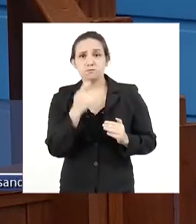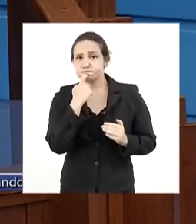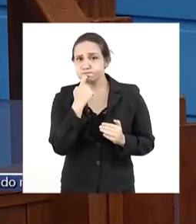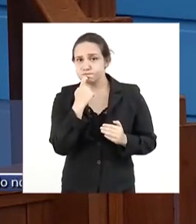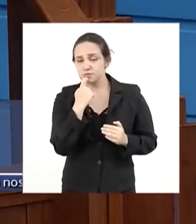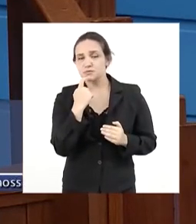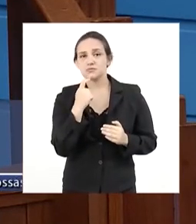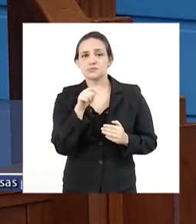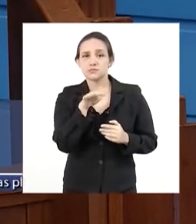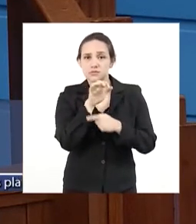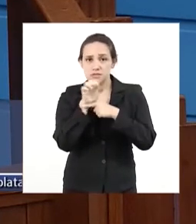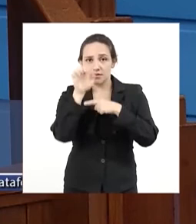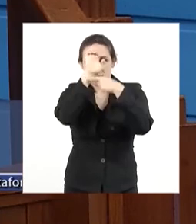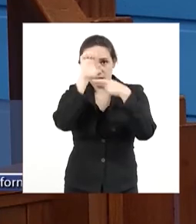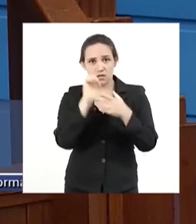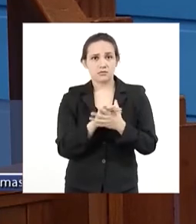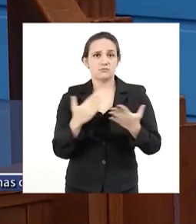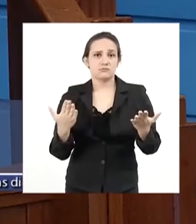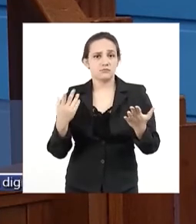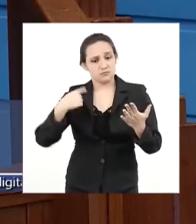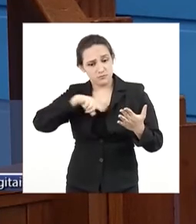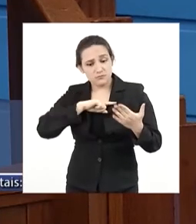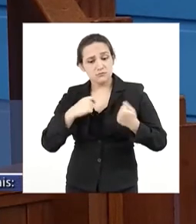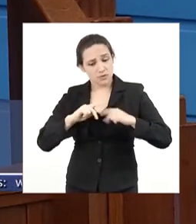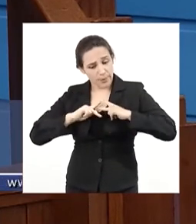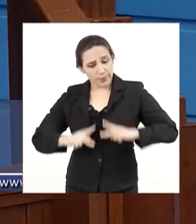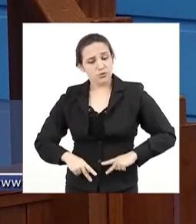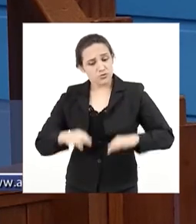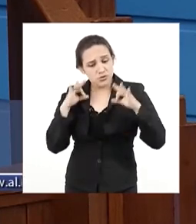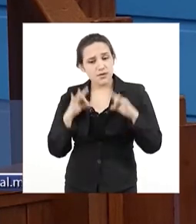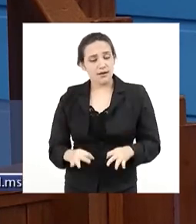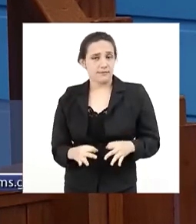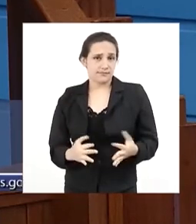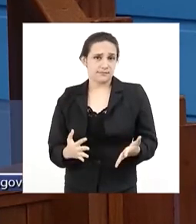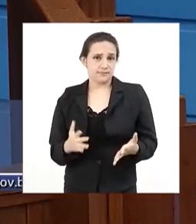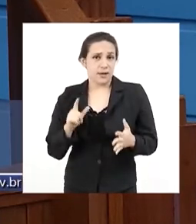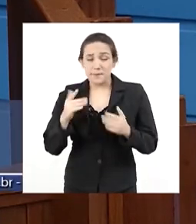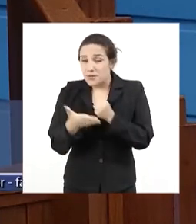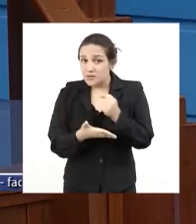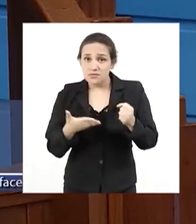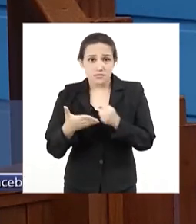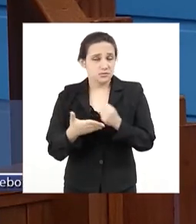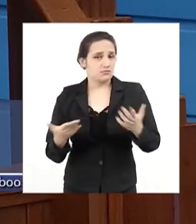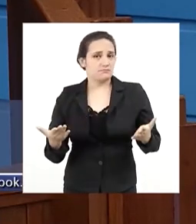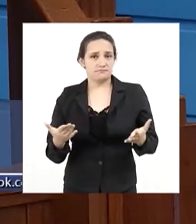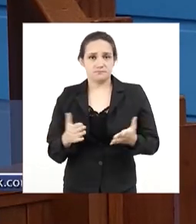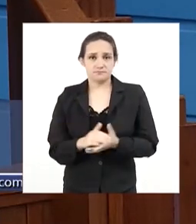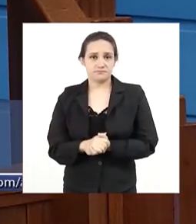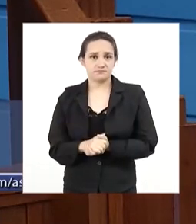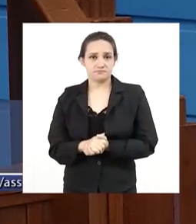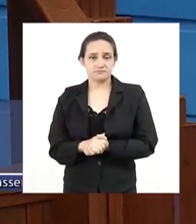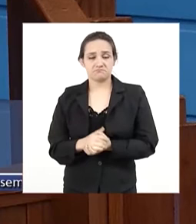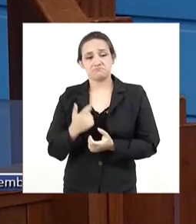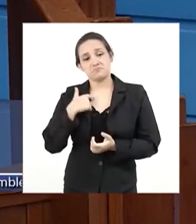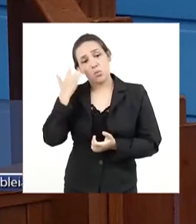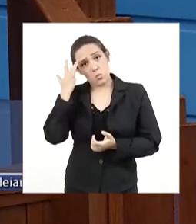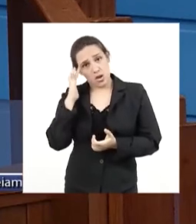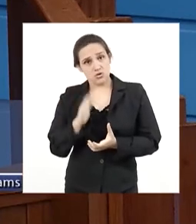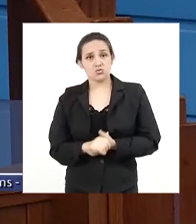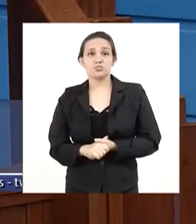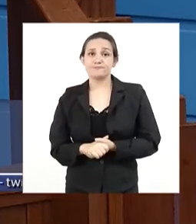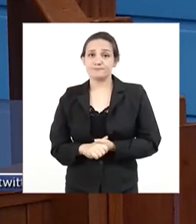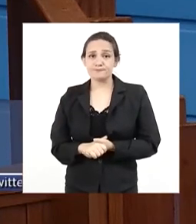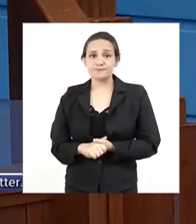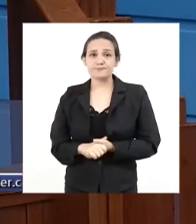Enfim, nós precisamos se posicionar. No mínimo, precisamos se posicionar. Acho que essa luta,